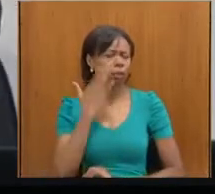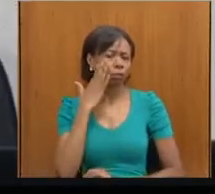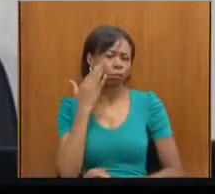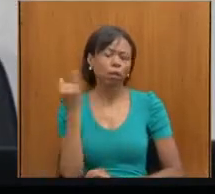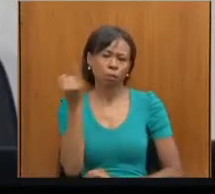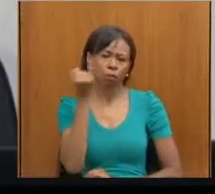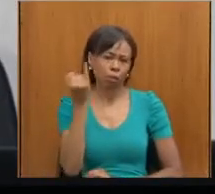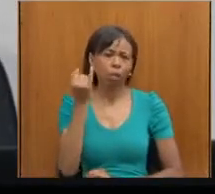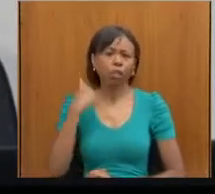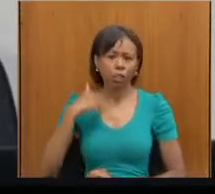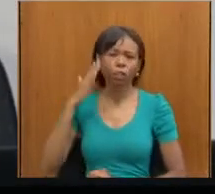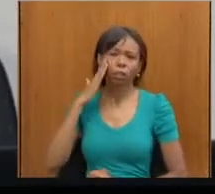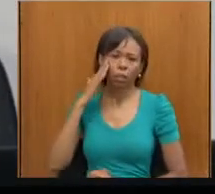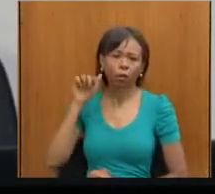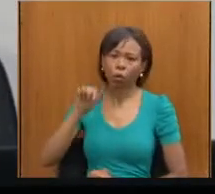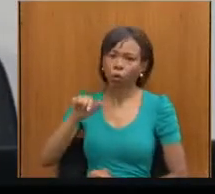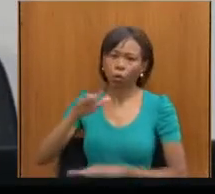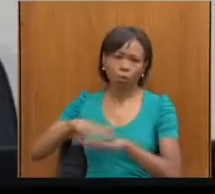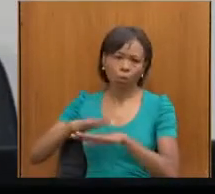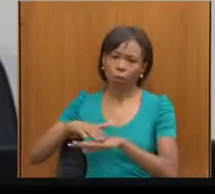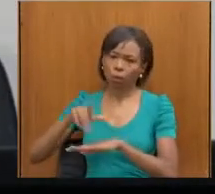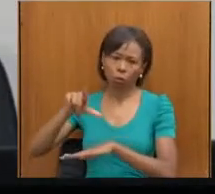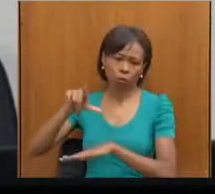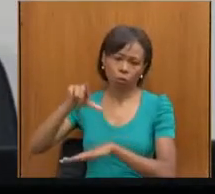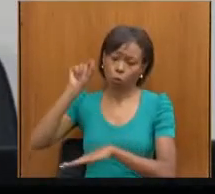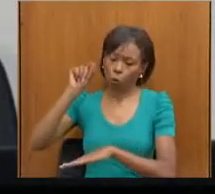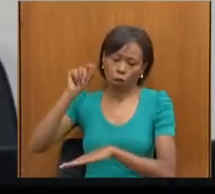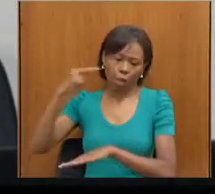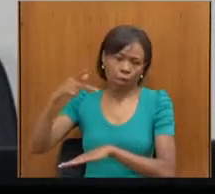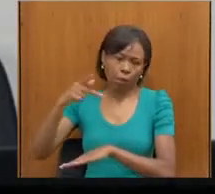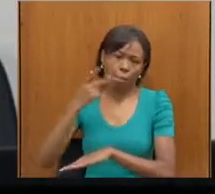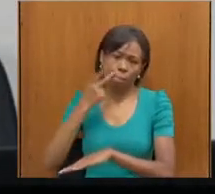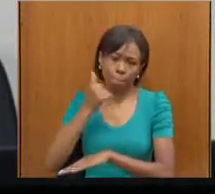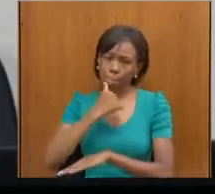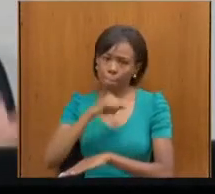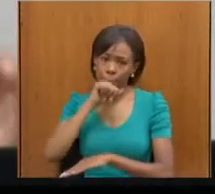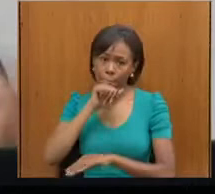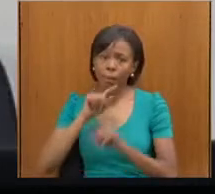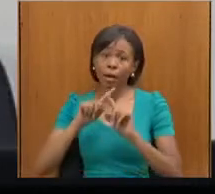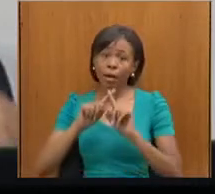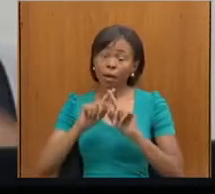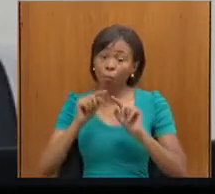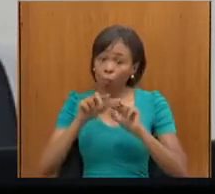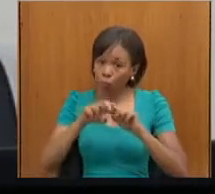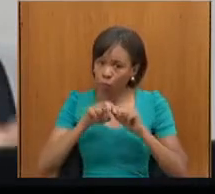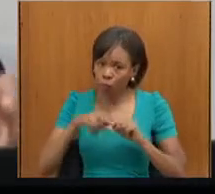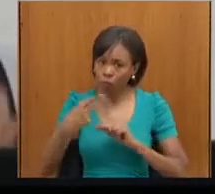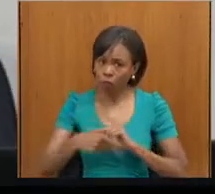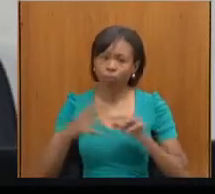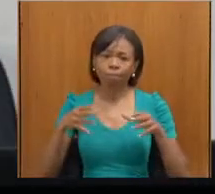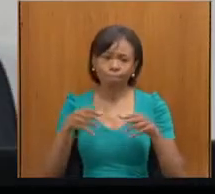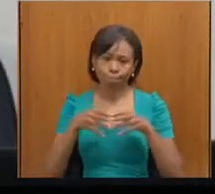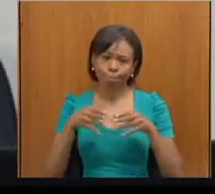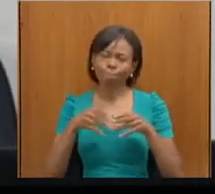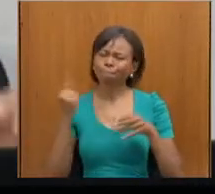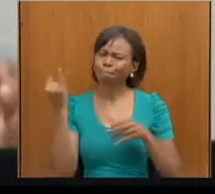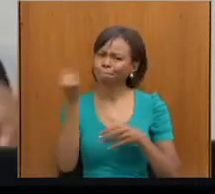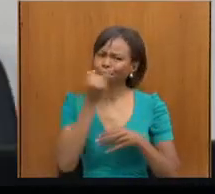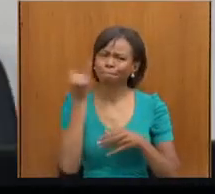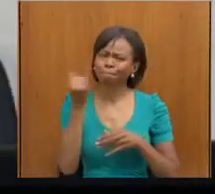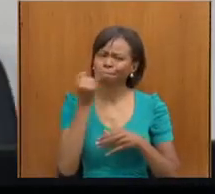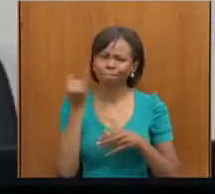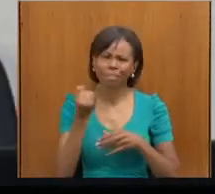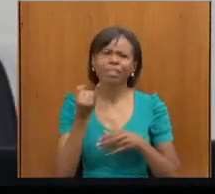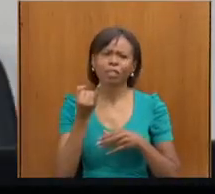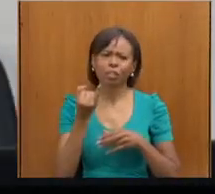a escolha dos pais. Não é à toa que essa comissão teve um papel e foi fundamental no canal de continuidade das mais de